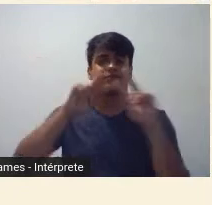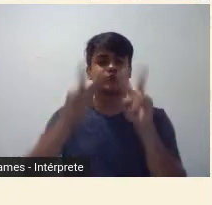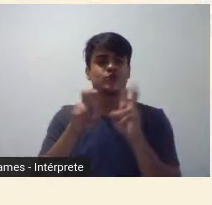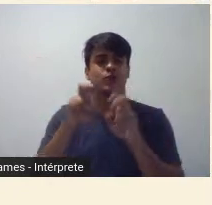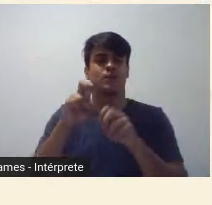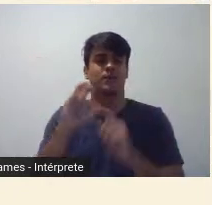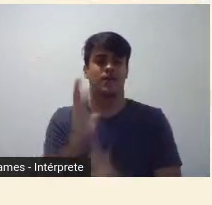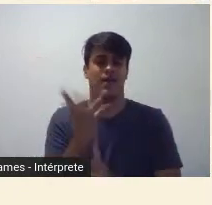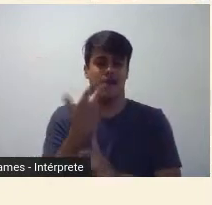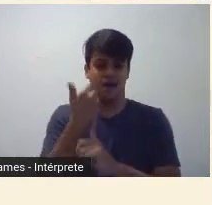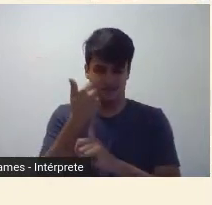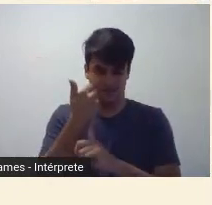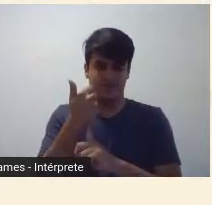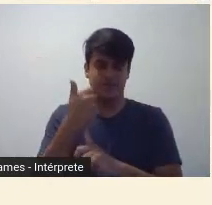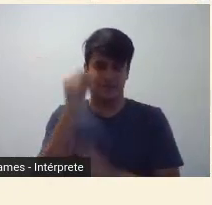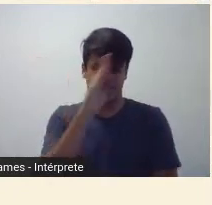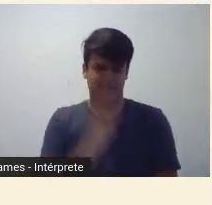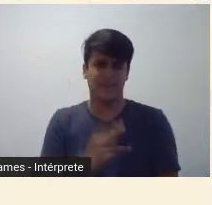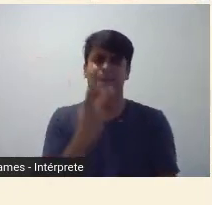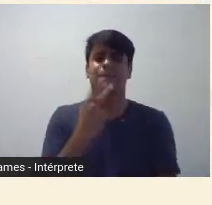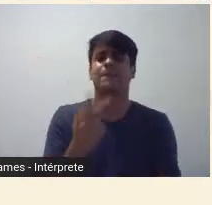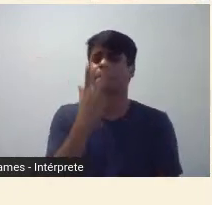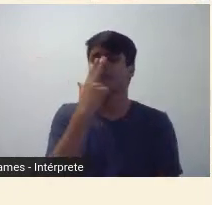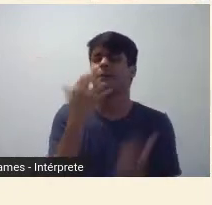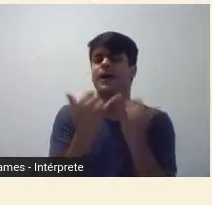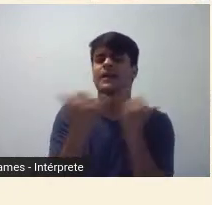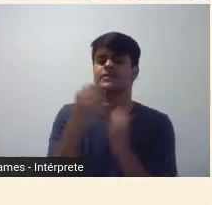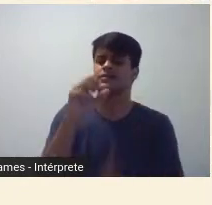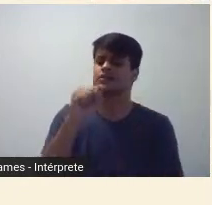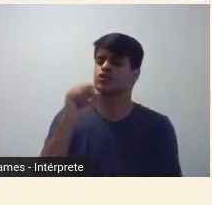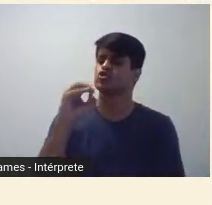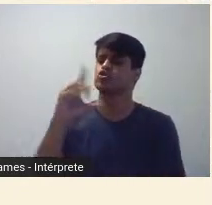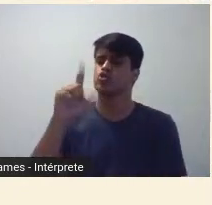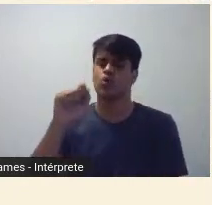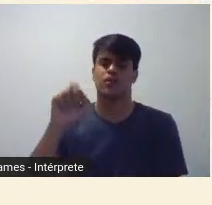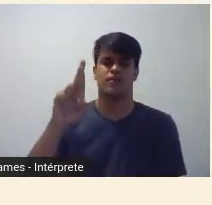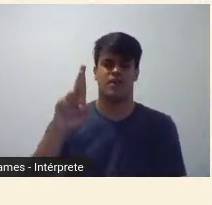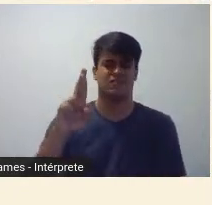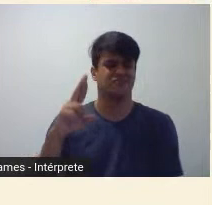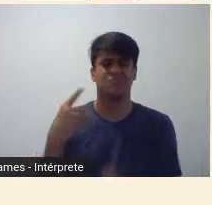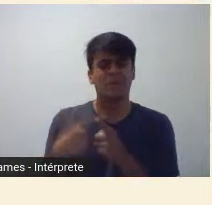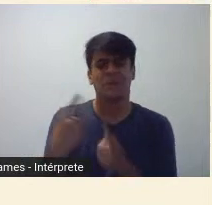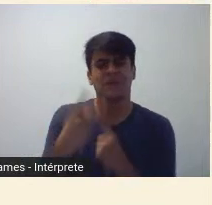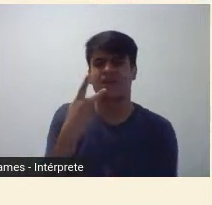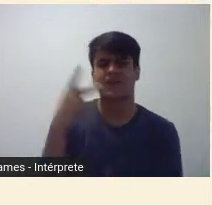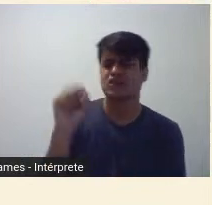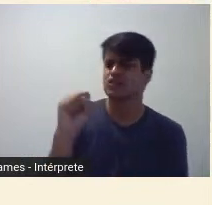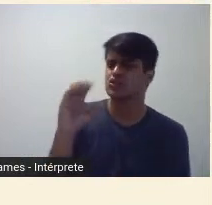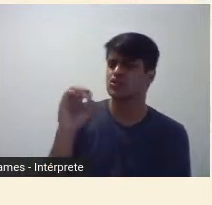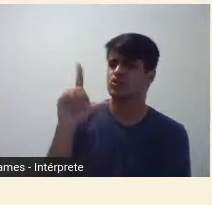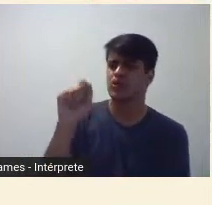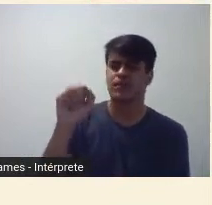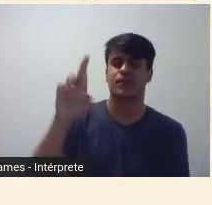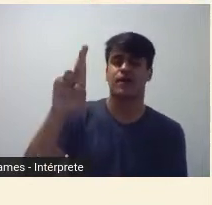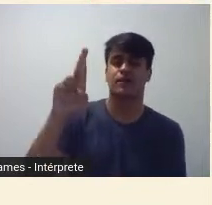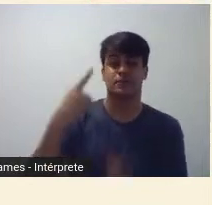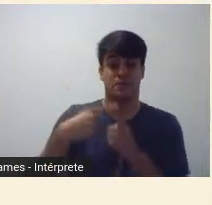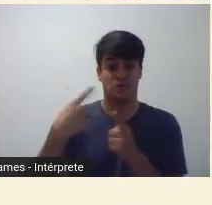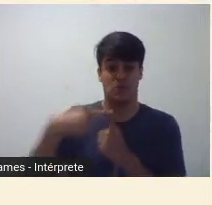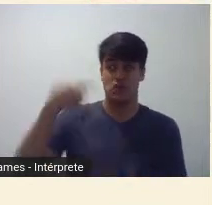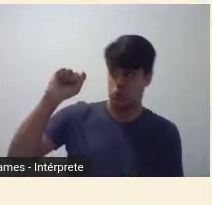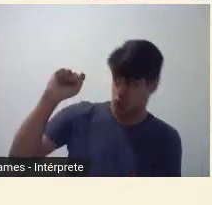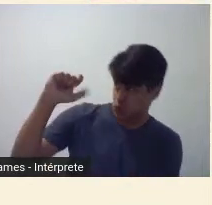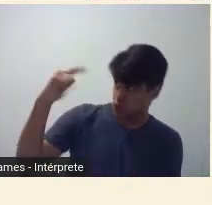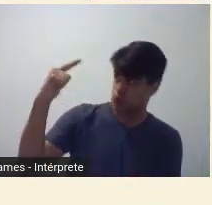quando eu uso o termo solar, eu uso propositalmente. A ideia de sol significa aquele astro-rei que cria sombra